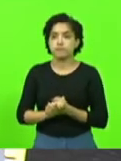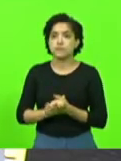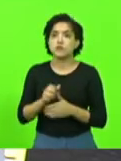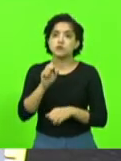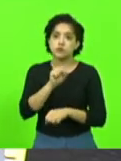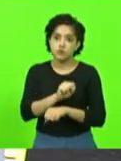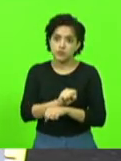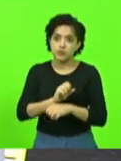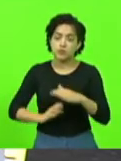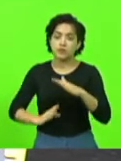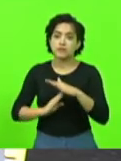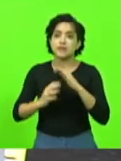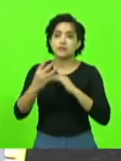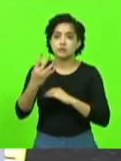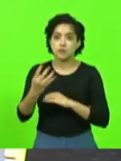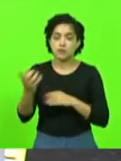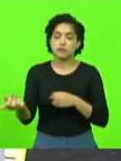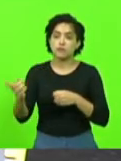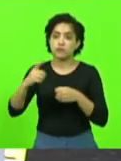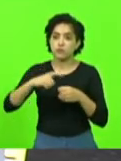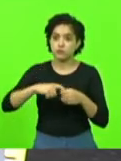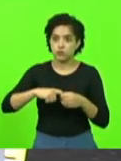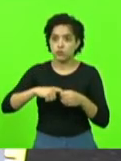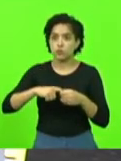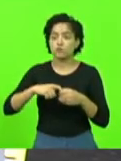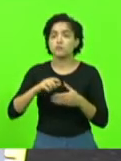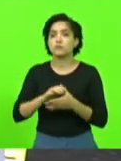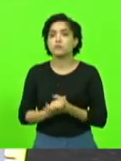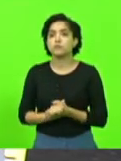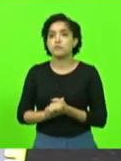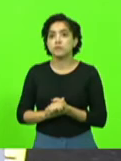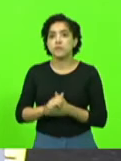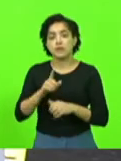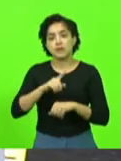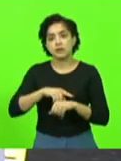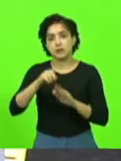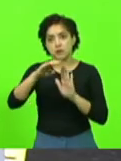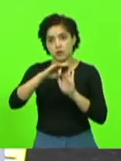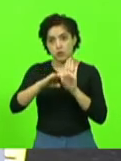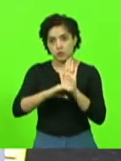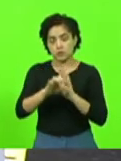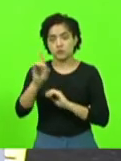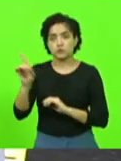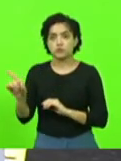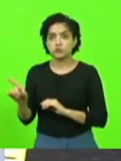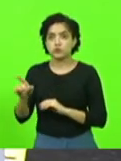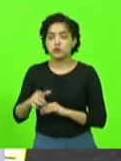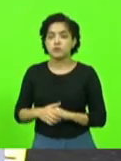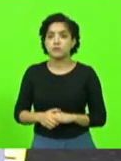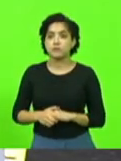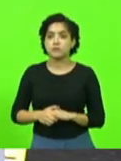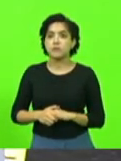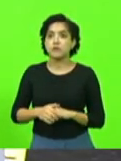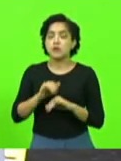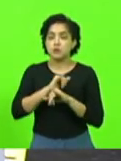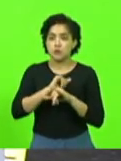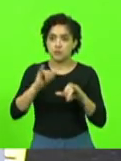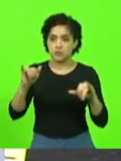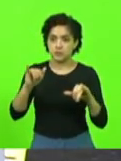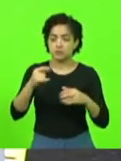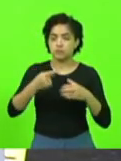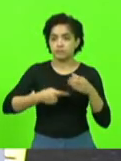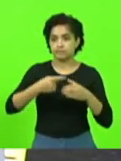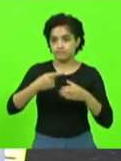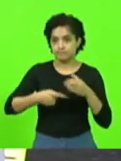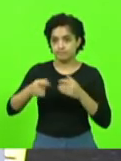a sessão até as 16 horas. Reaberta a sessão, o senhor presidente adentrou no próximo horário. Ordem do dia. O senhor presidente comunicou que a Comissão de